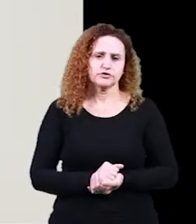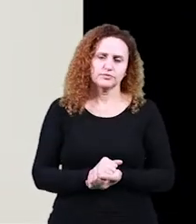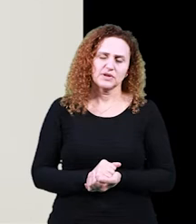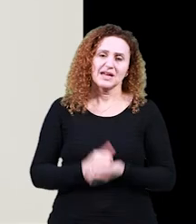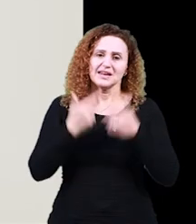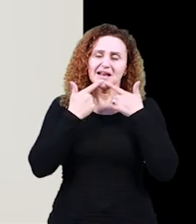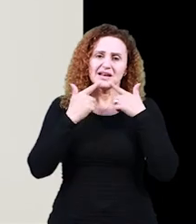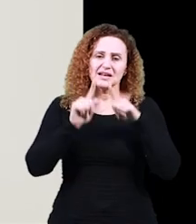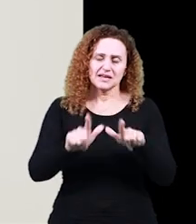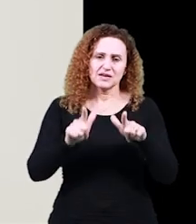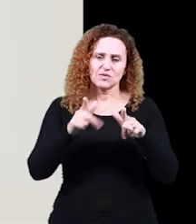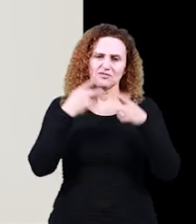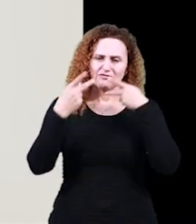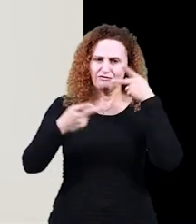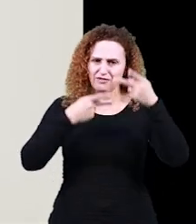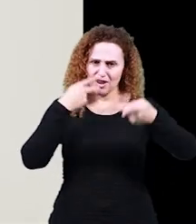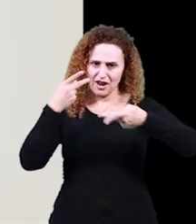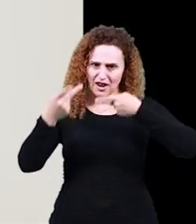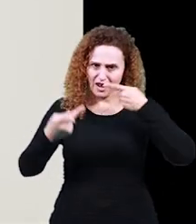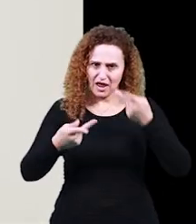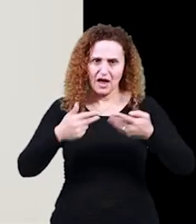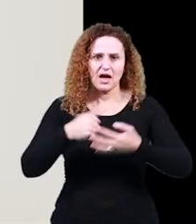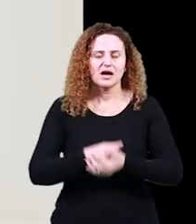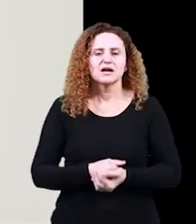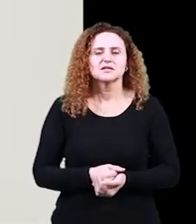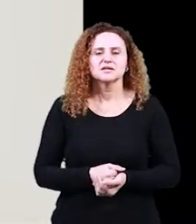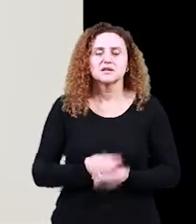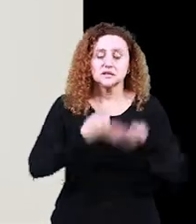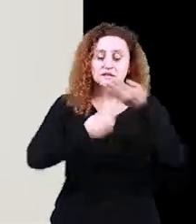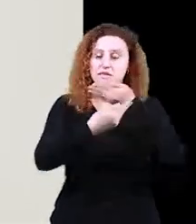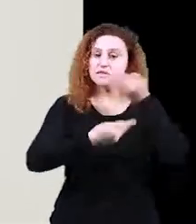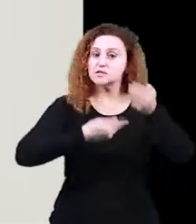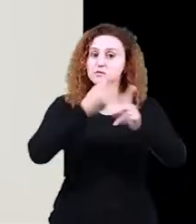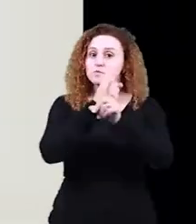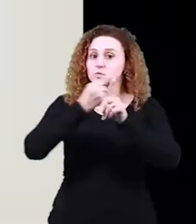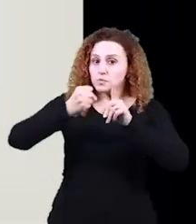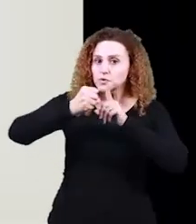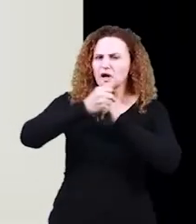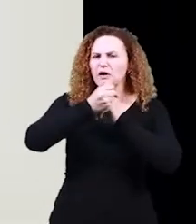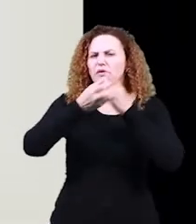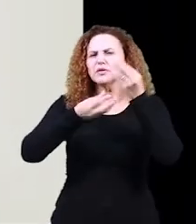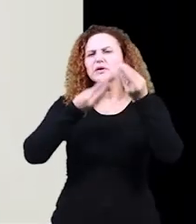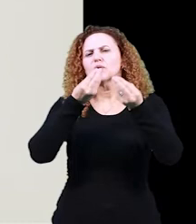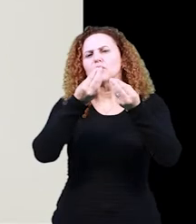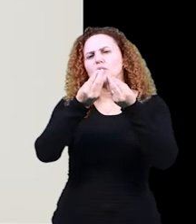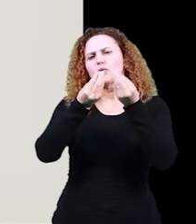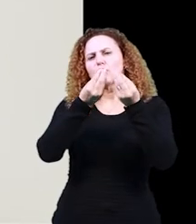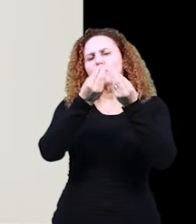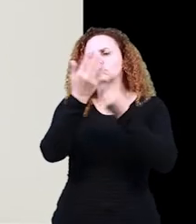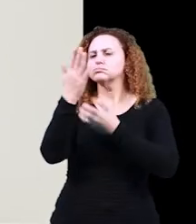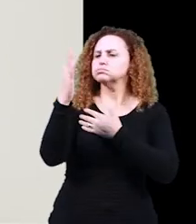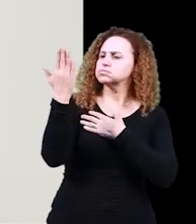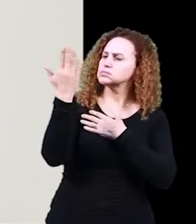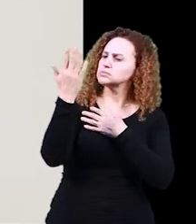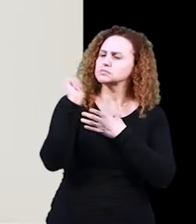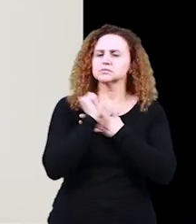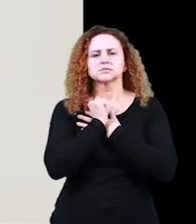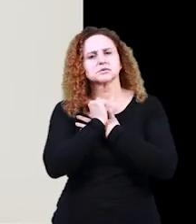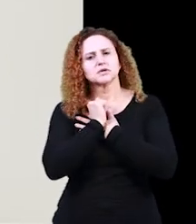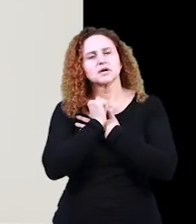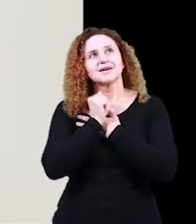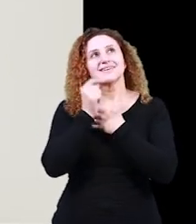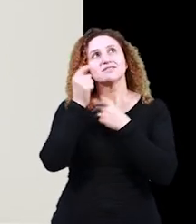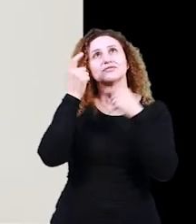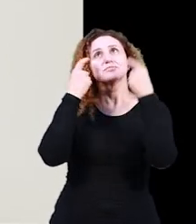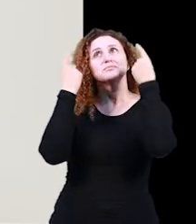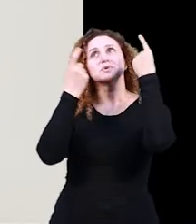falada em situações naturais e espontâneas de interação social do tipo comunicação face a face, em que o falando se preocupa